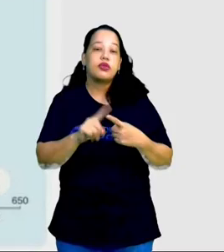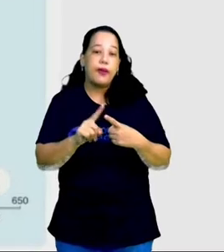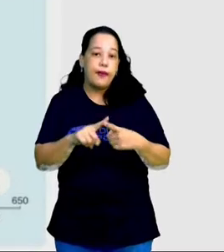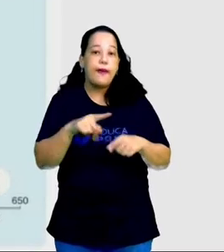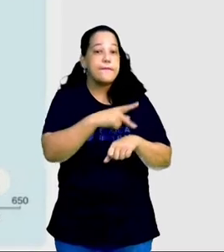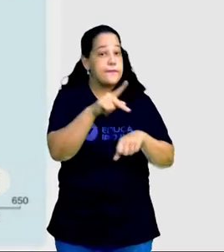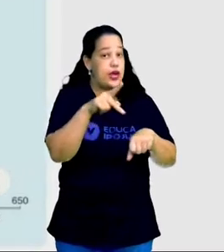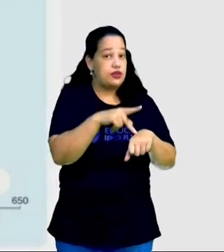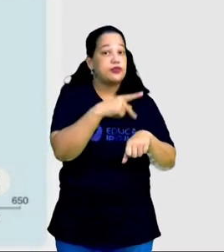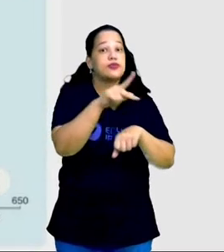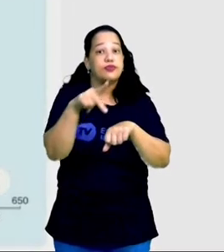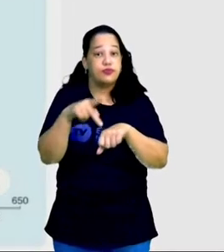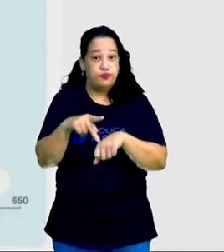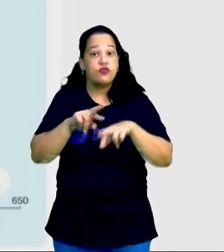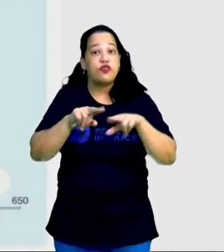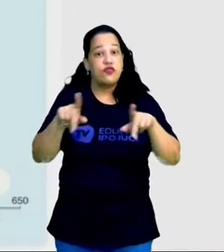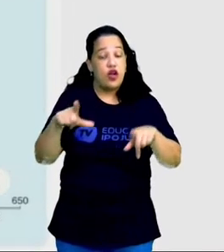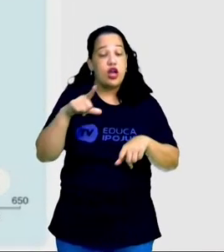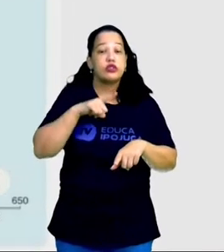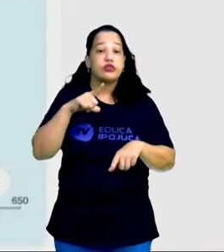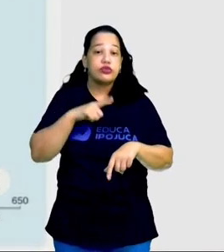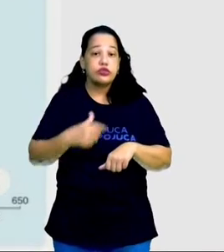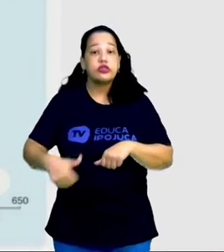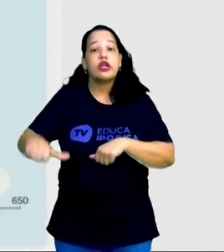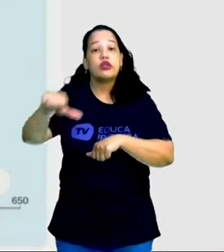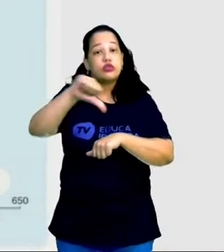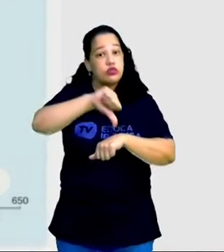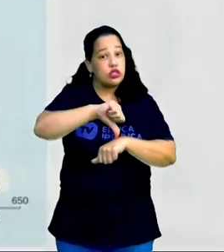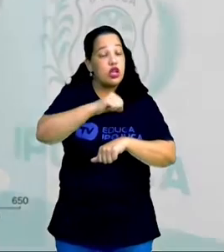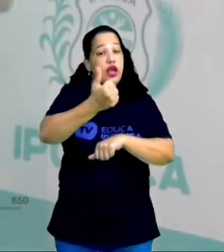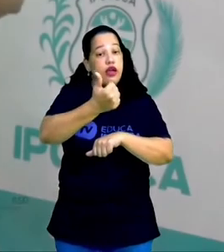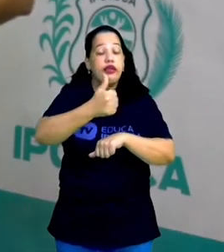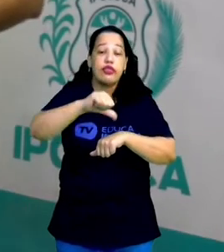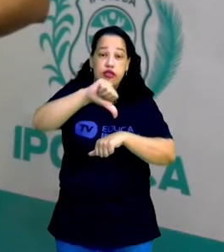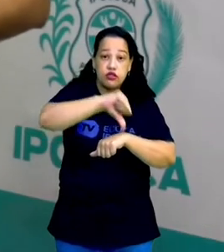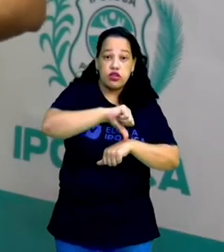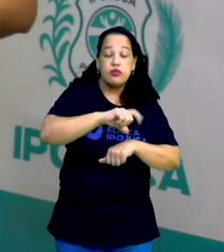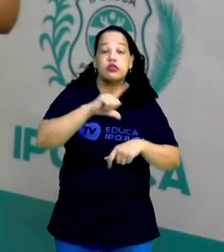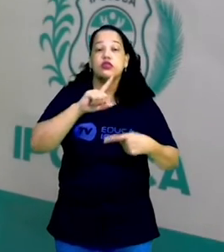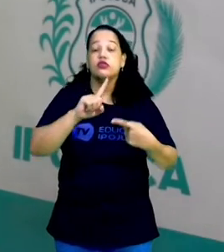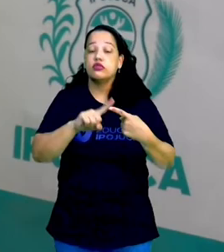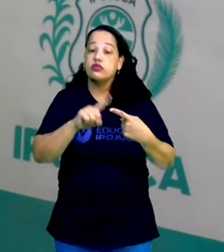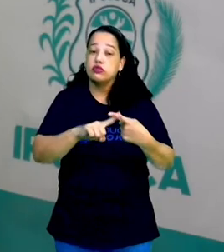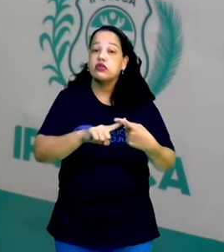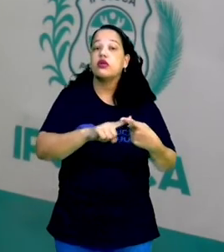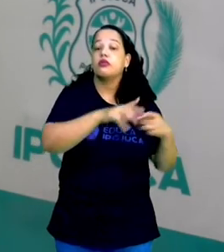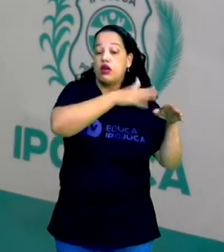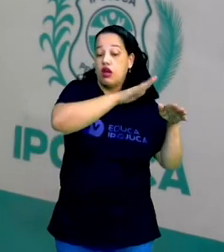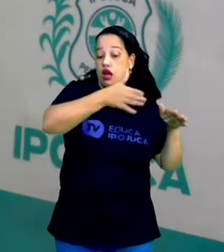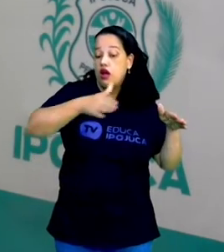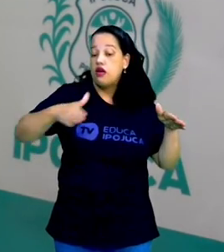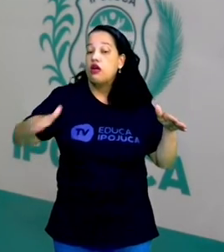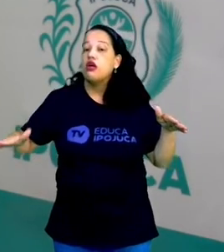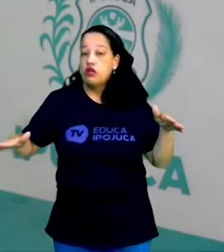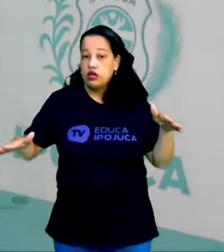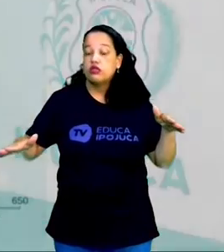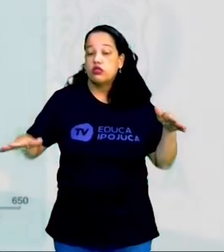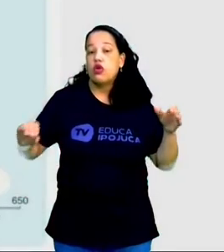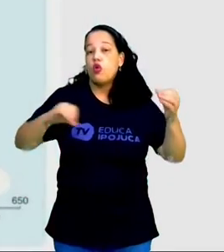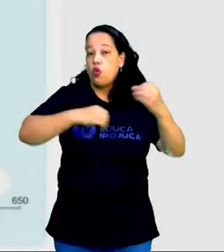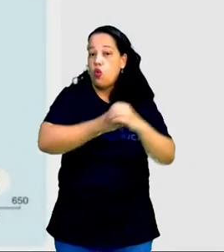concentrados nas capitais e também na faixa litorânea do Oceano Pacífico.